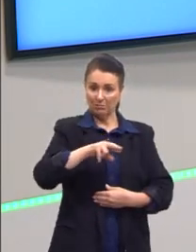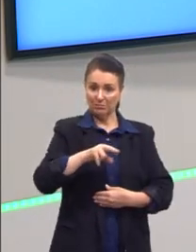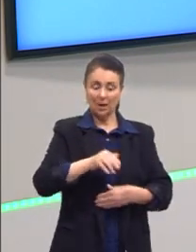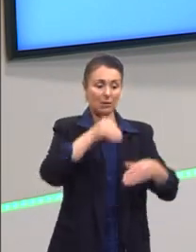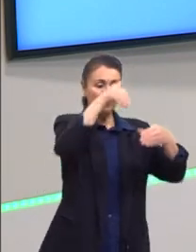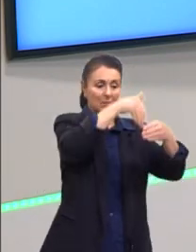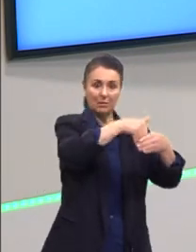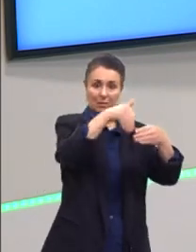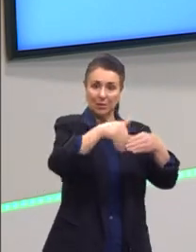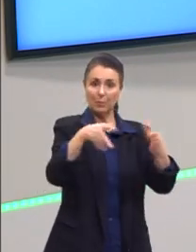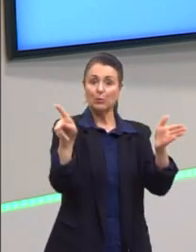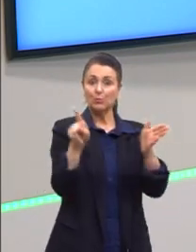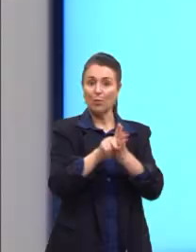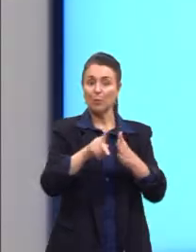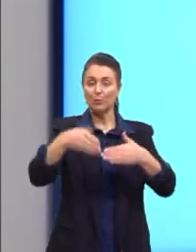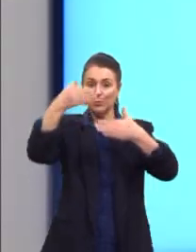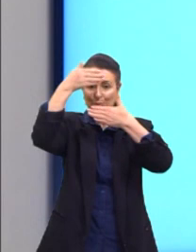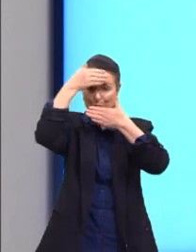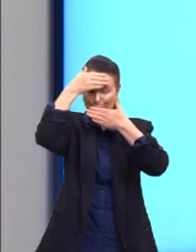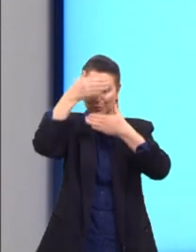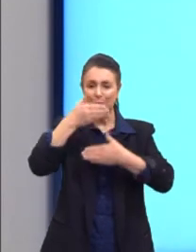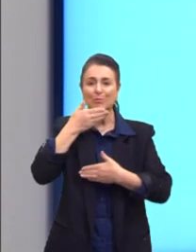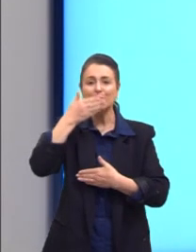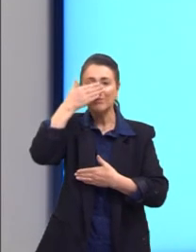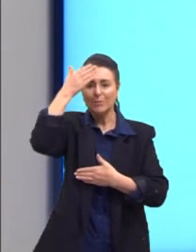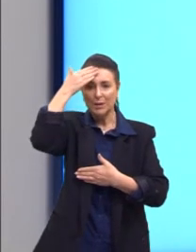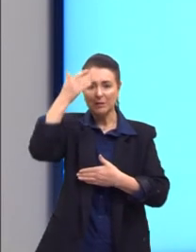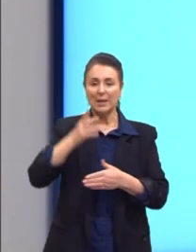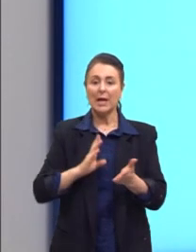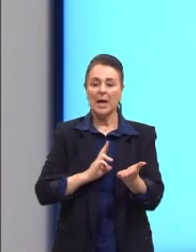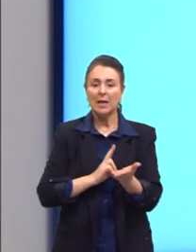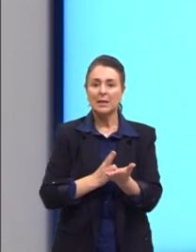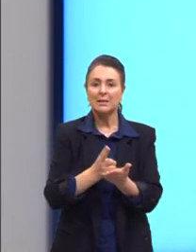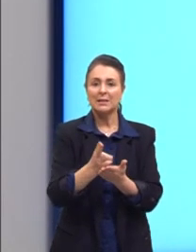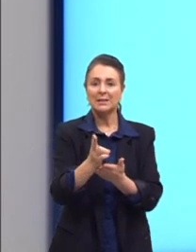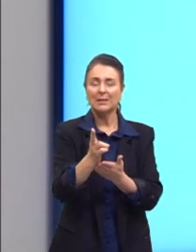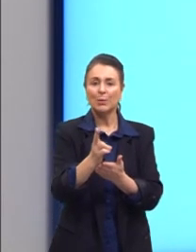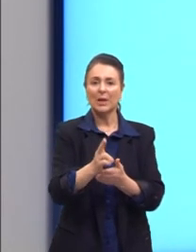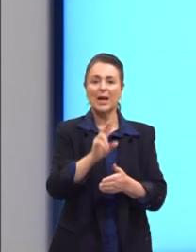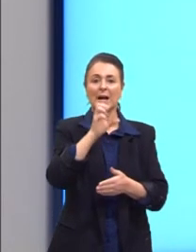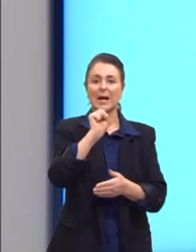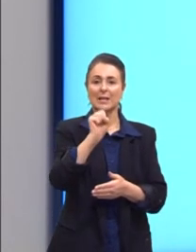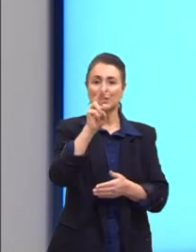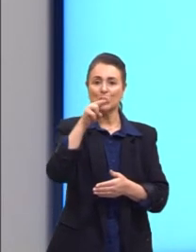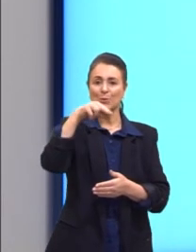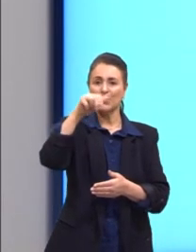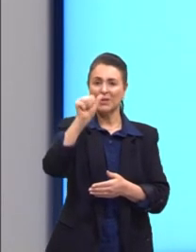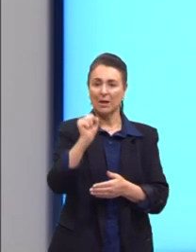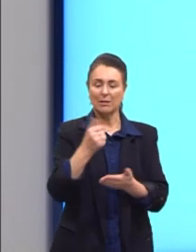pelos próprios muçulmanos. Isso quer dizer, eles seguem as sunas. Por isso, sunitas. Sunas são